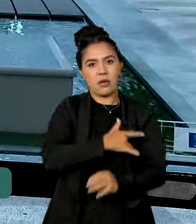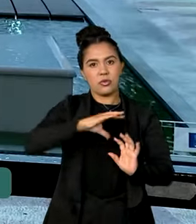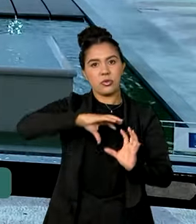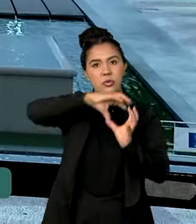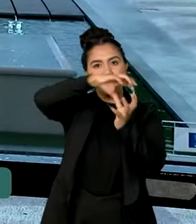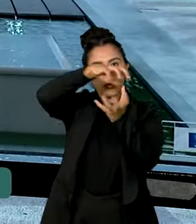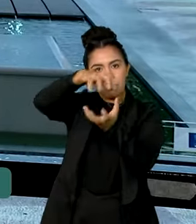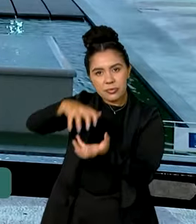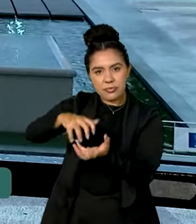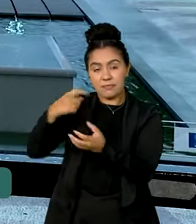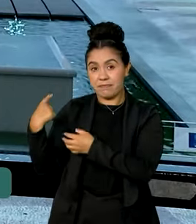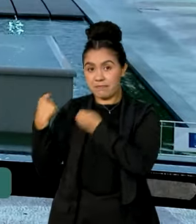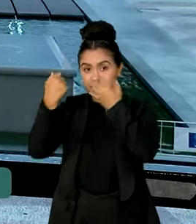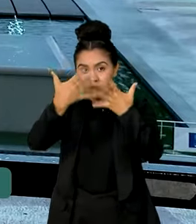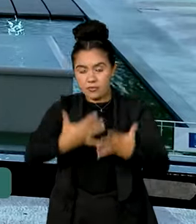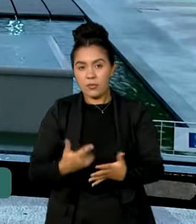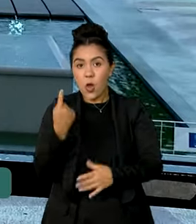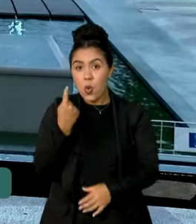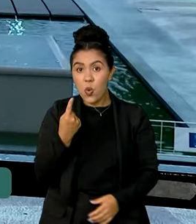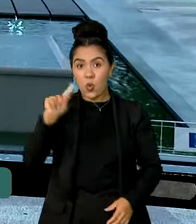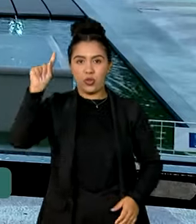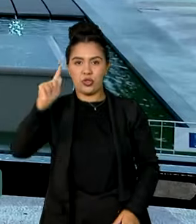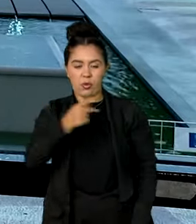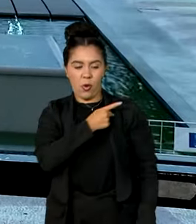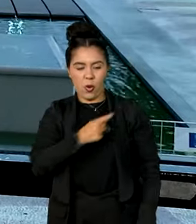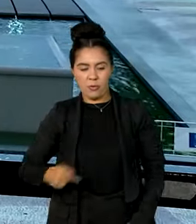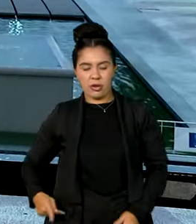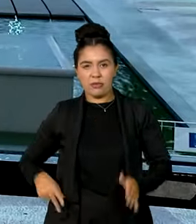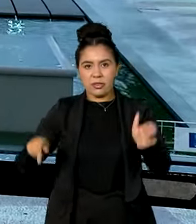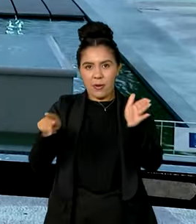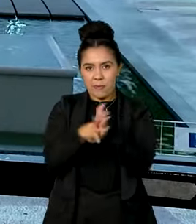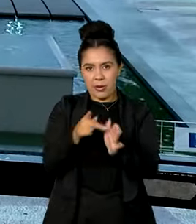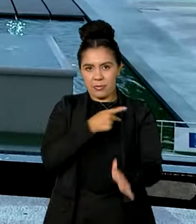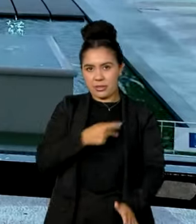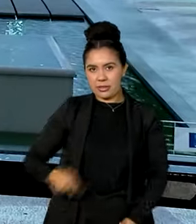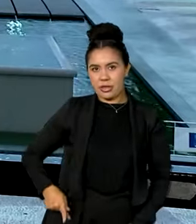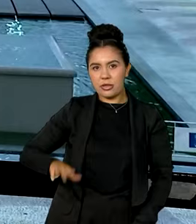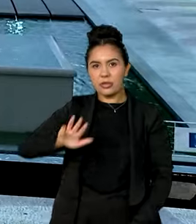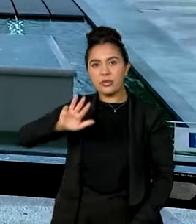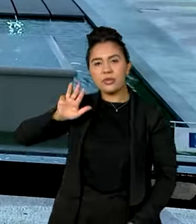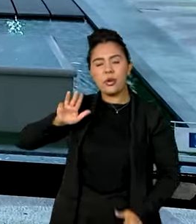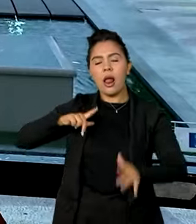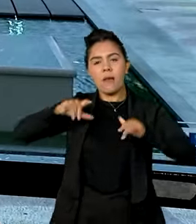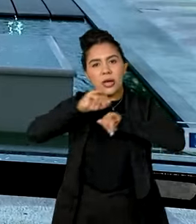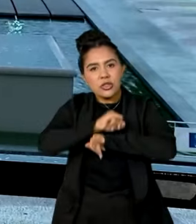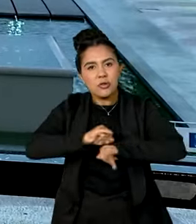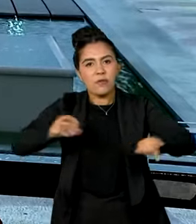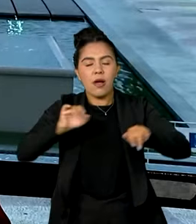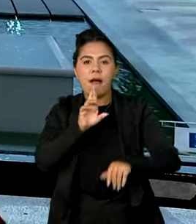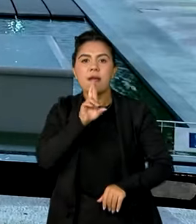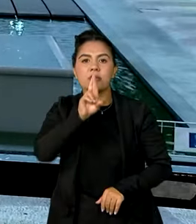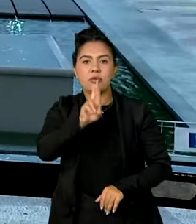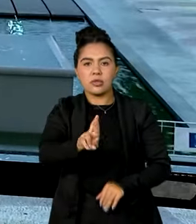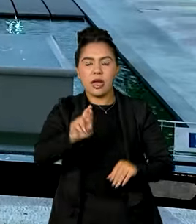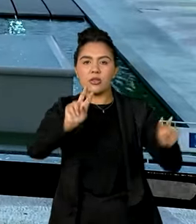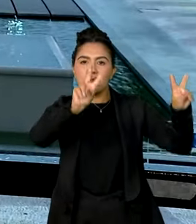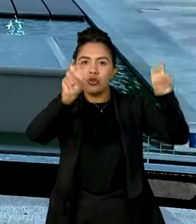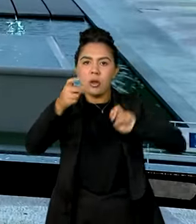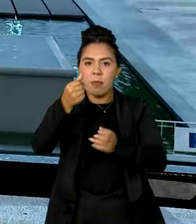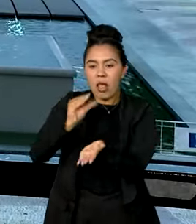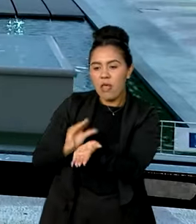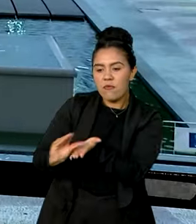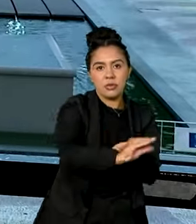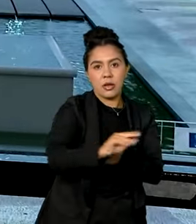O último compromisso do presidente Lula aqui no Rio de Janeiro foi o anúncio dos resultados da rodada de investimentos